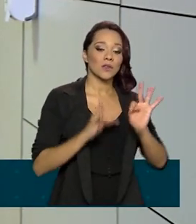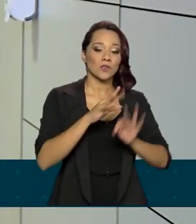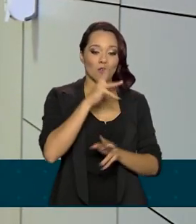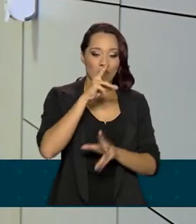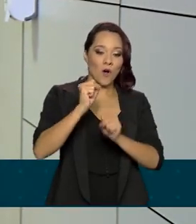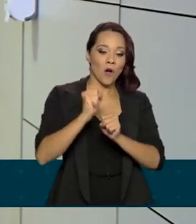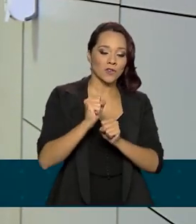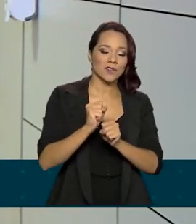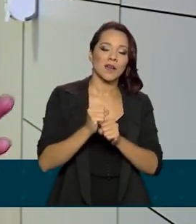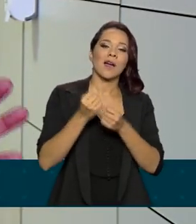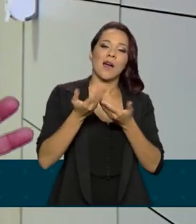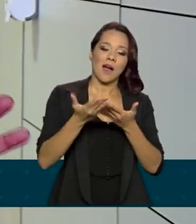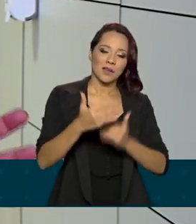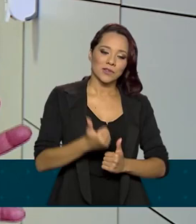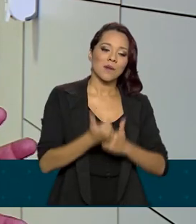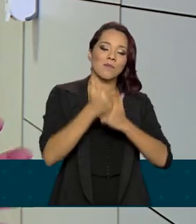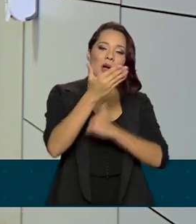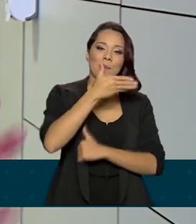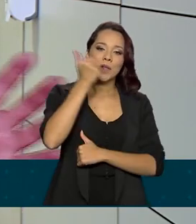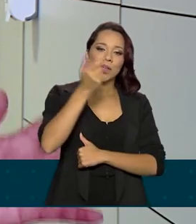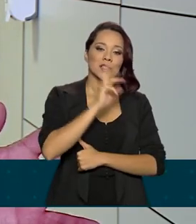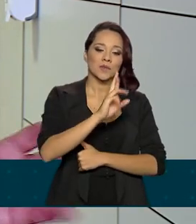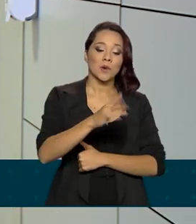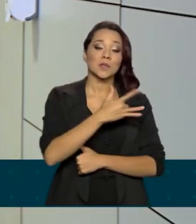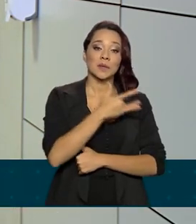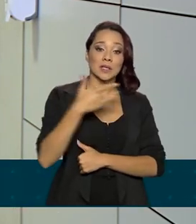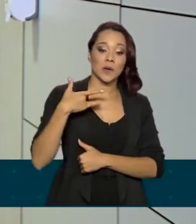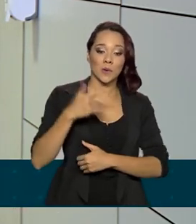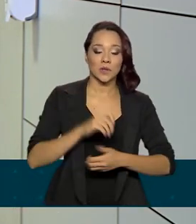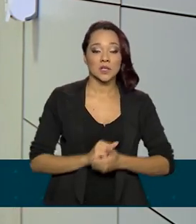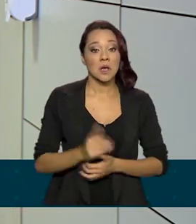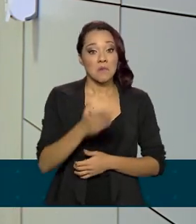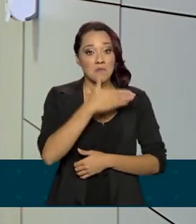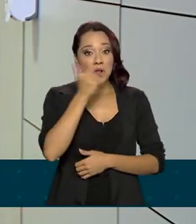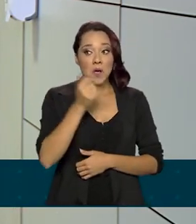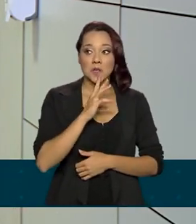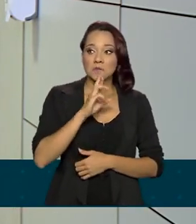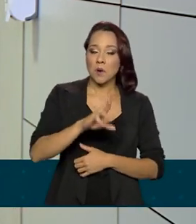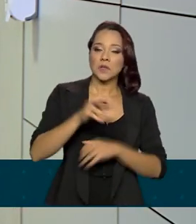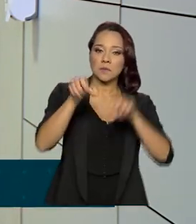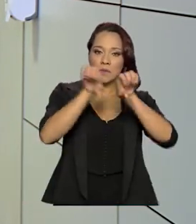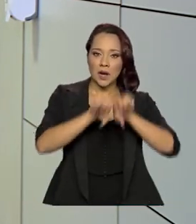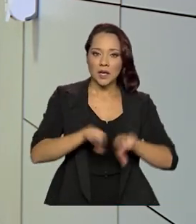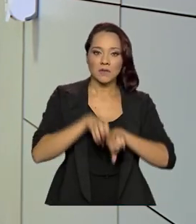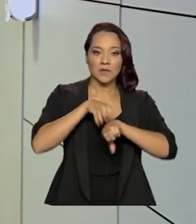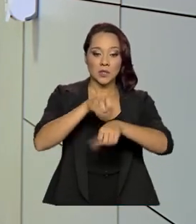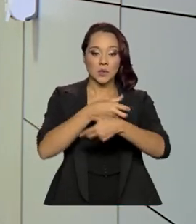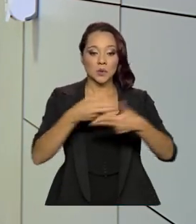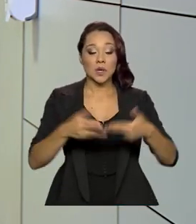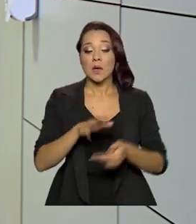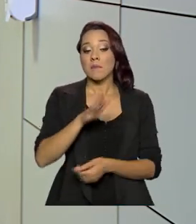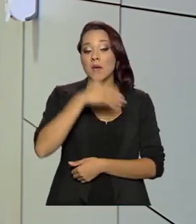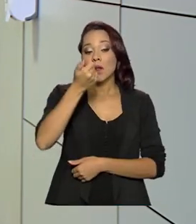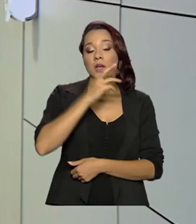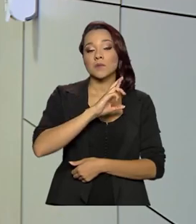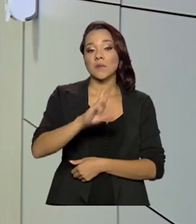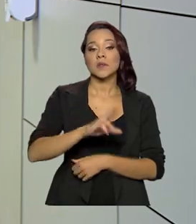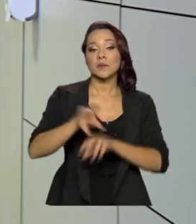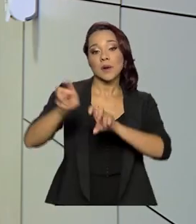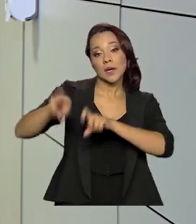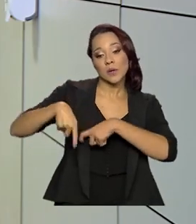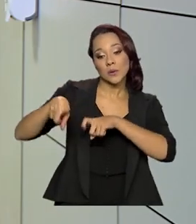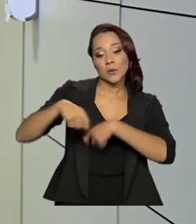exemplo, isso aí apoia melhores soluções para a saúde, melhores soluções para a infraestrutura, melhores soluções para a